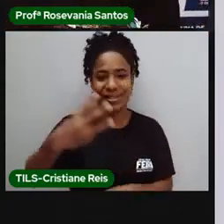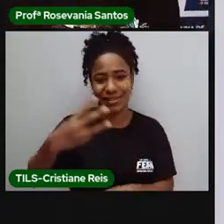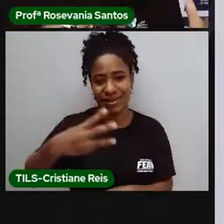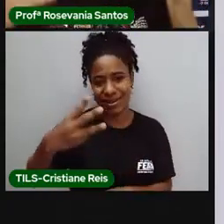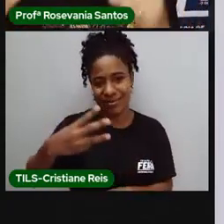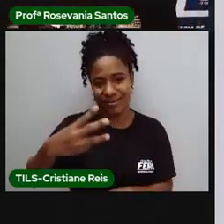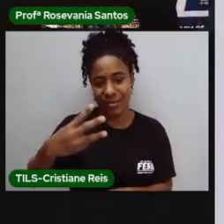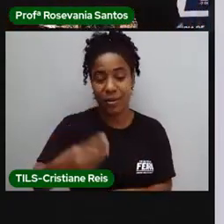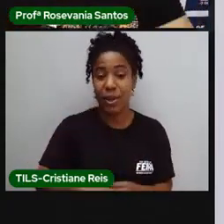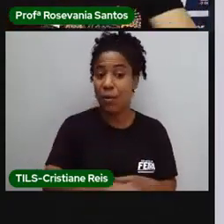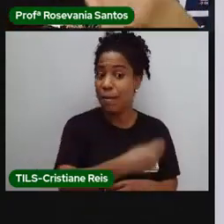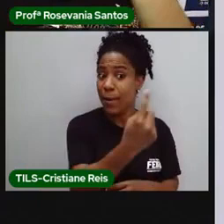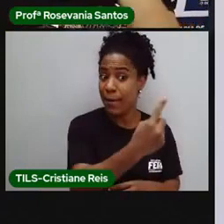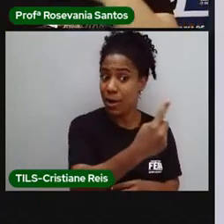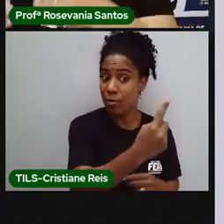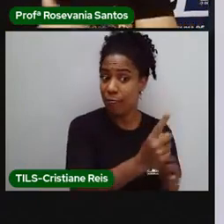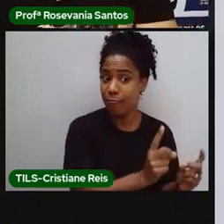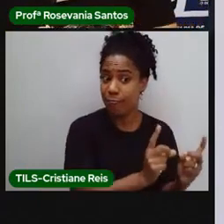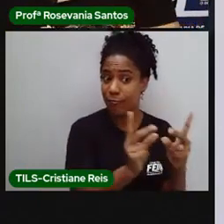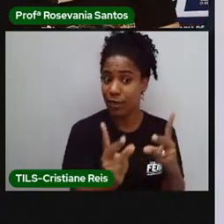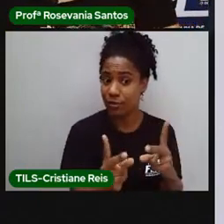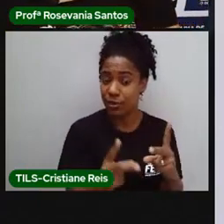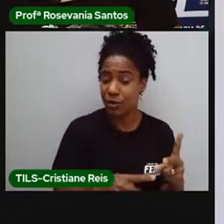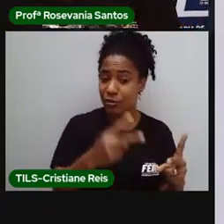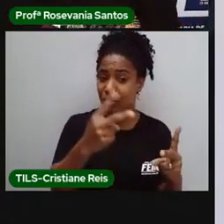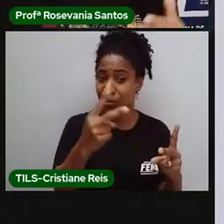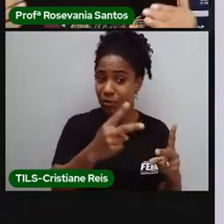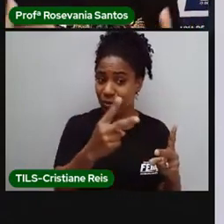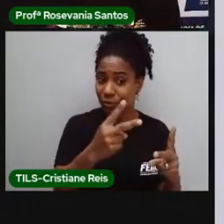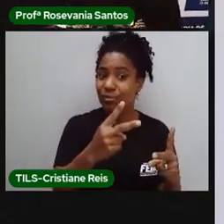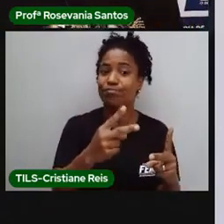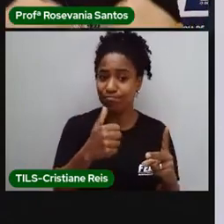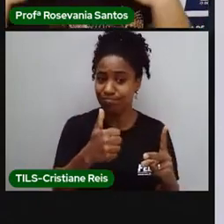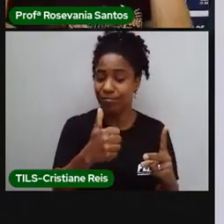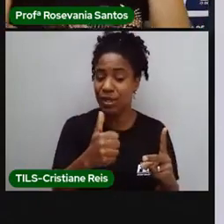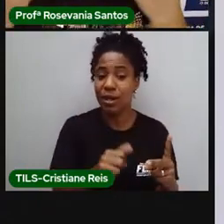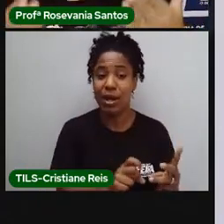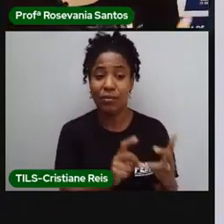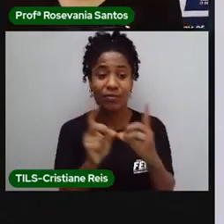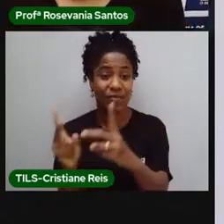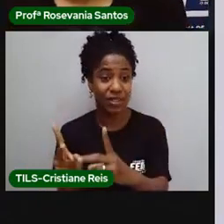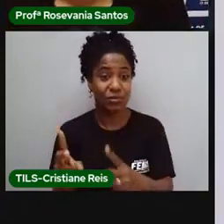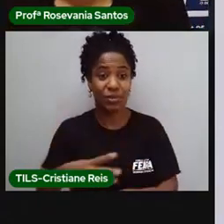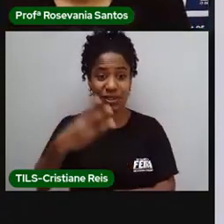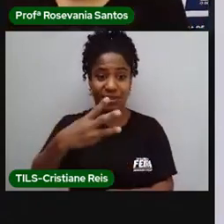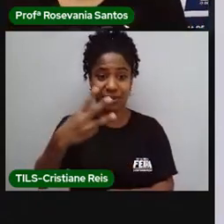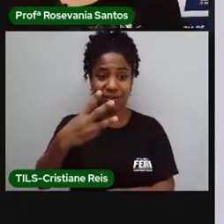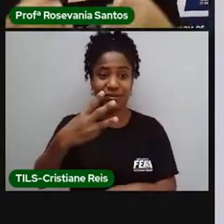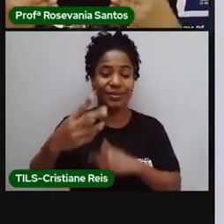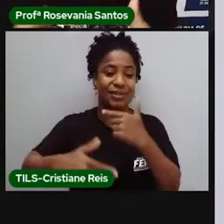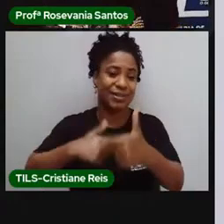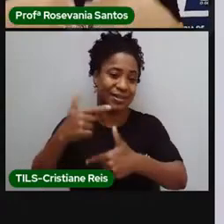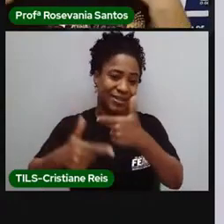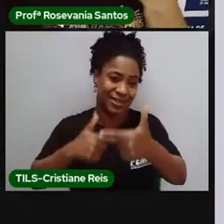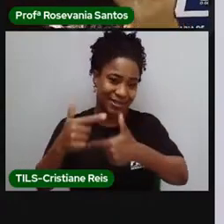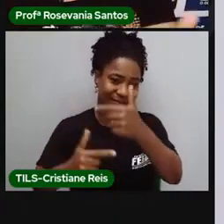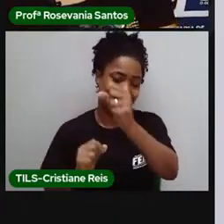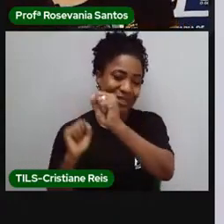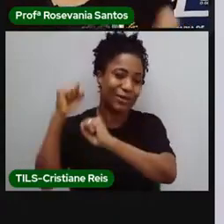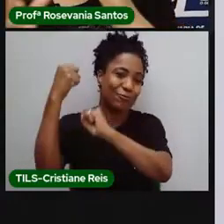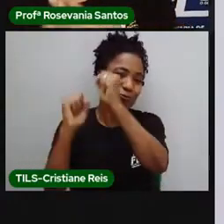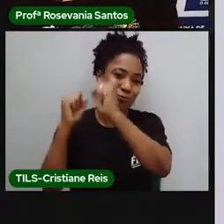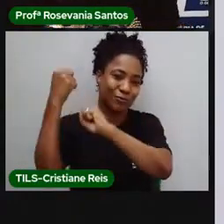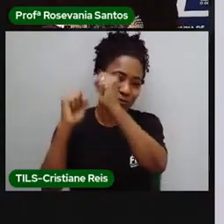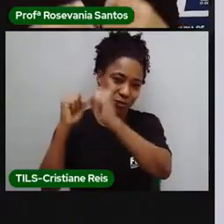funcione e para que o setor secundário funcione. Mas, para o setor terciário funcionar, a indústria tem que